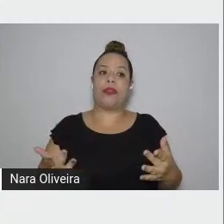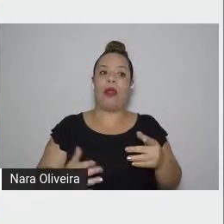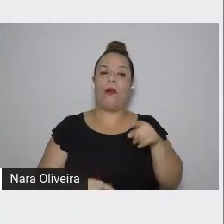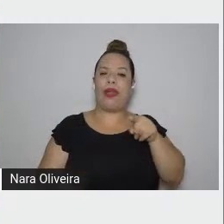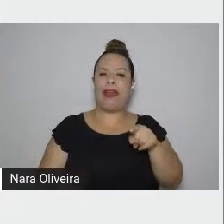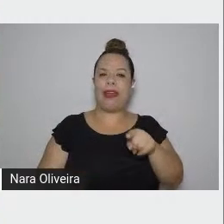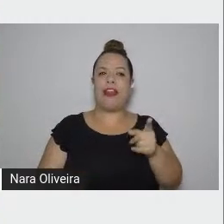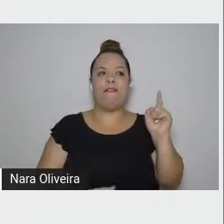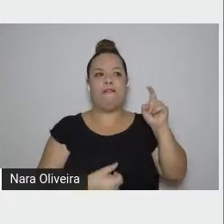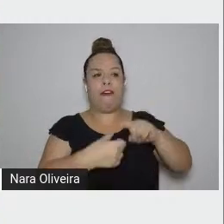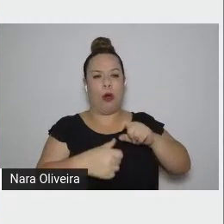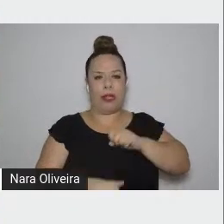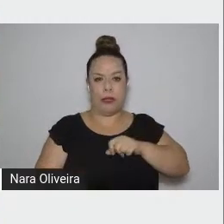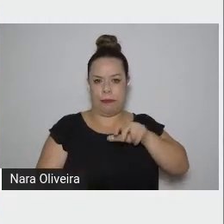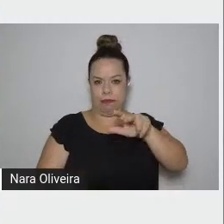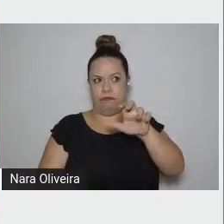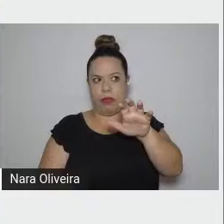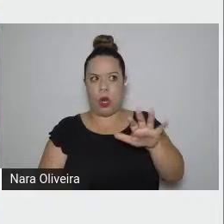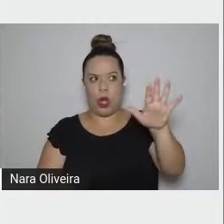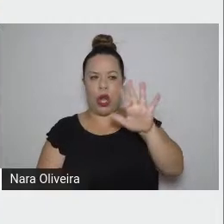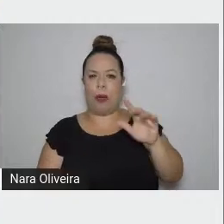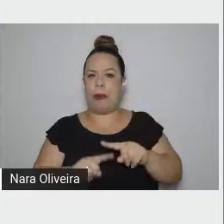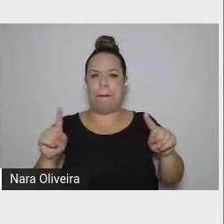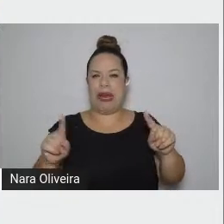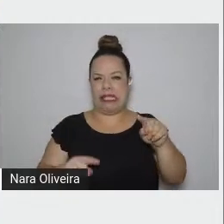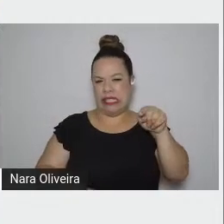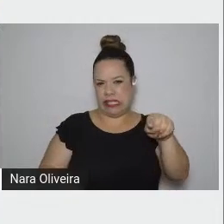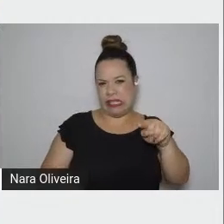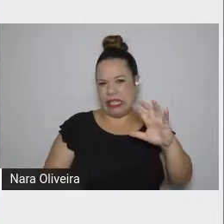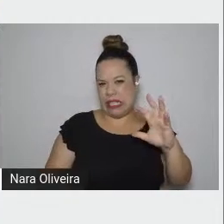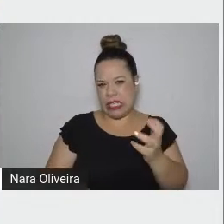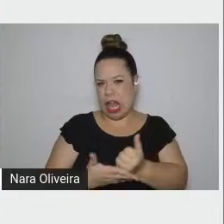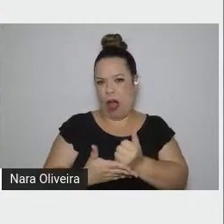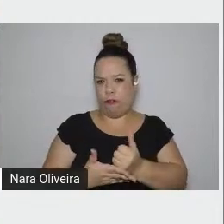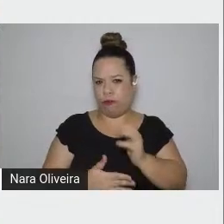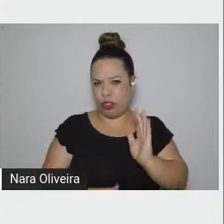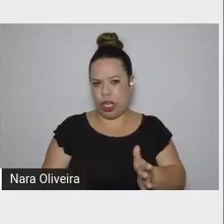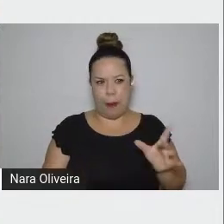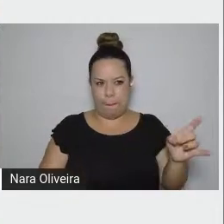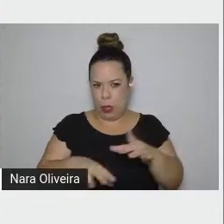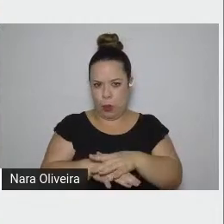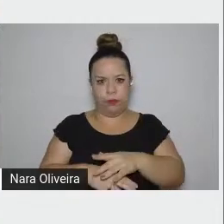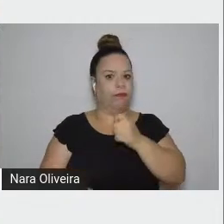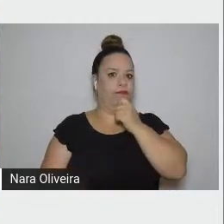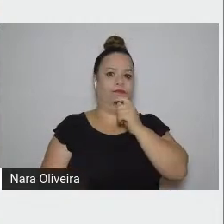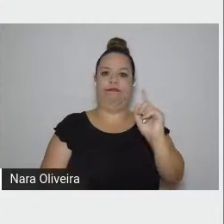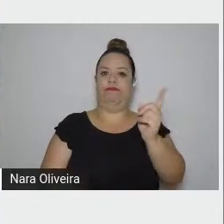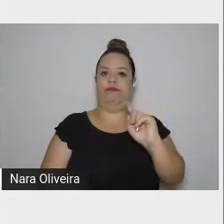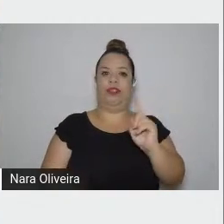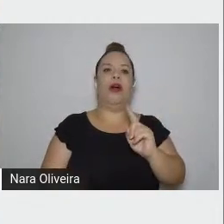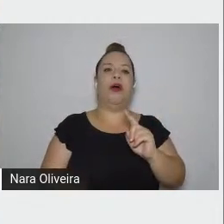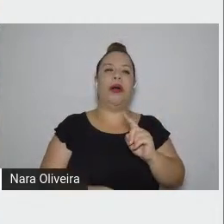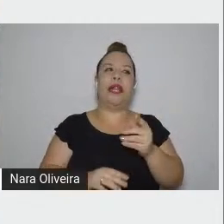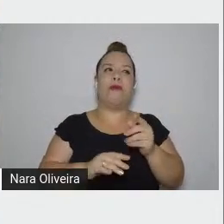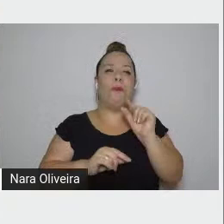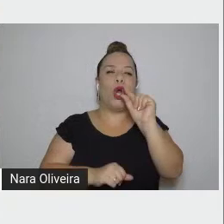salvo desse pré-guerra, pré-segunda guerra mundial.